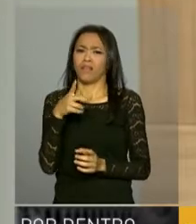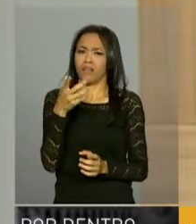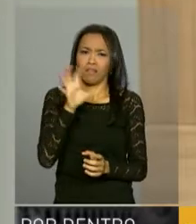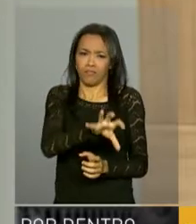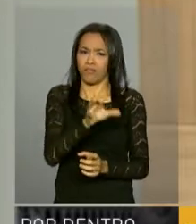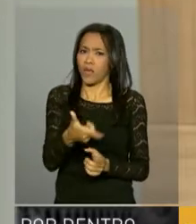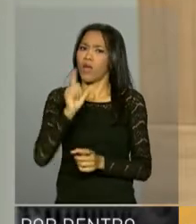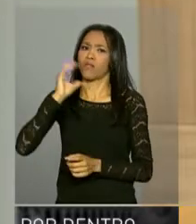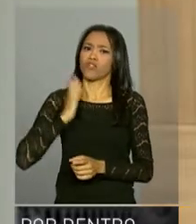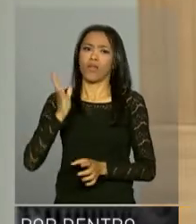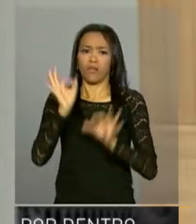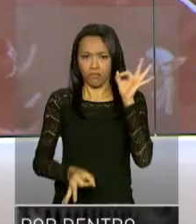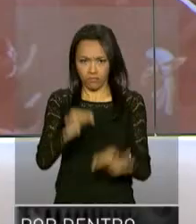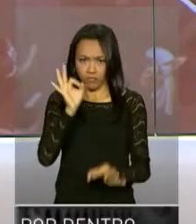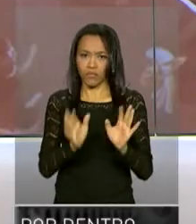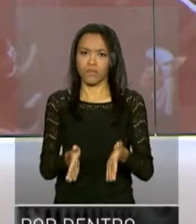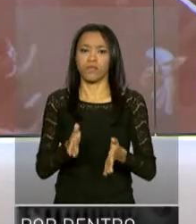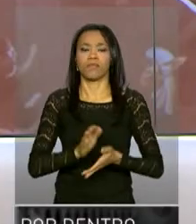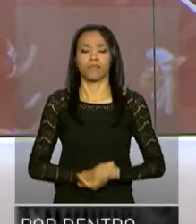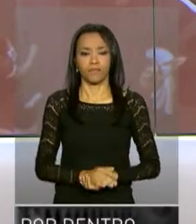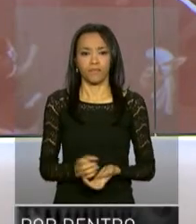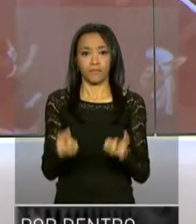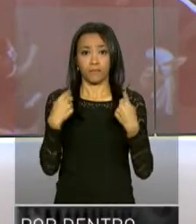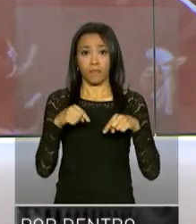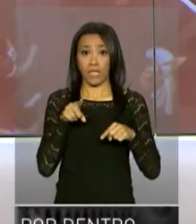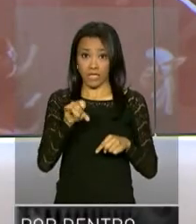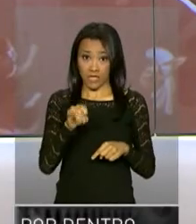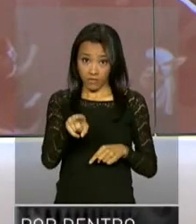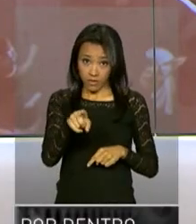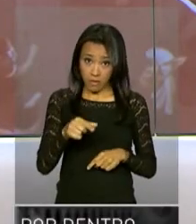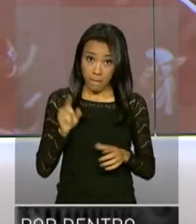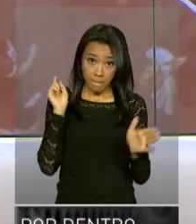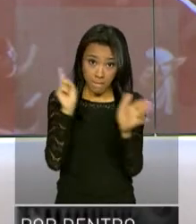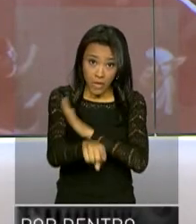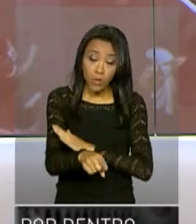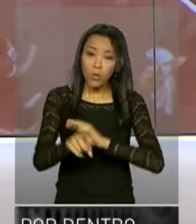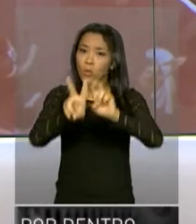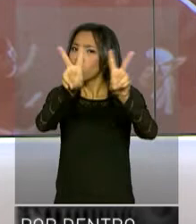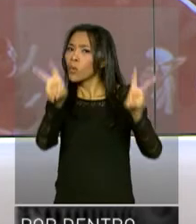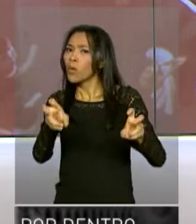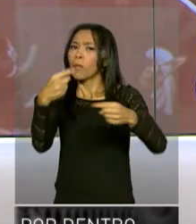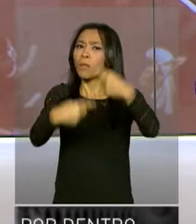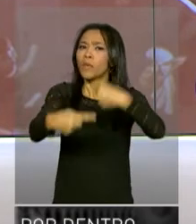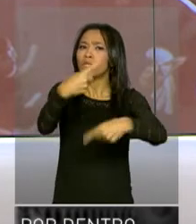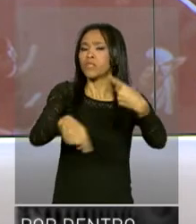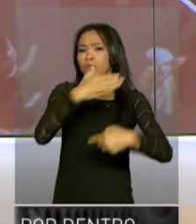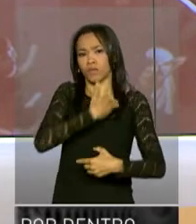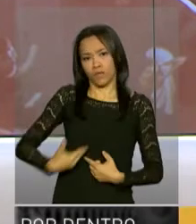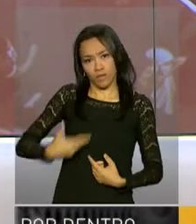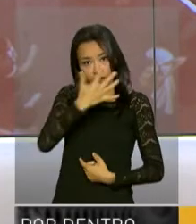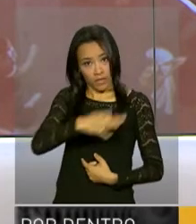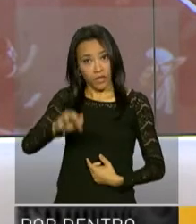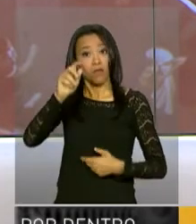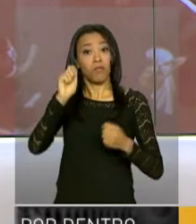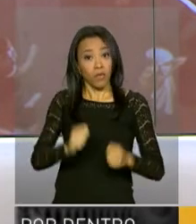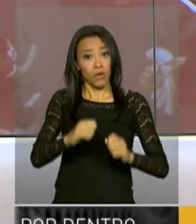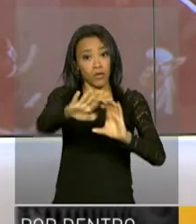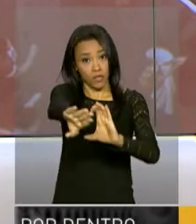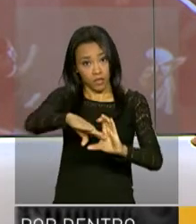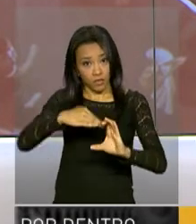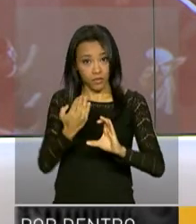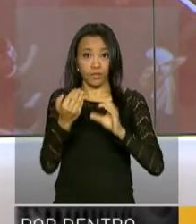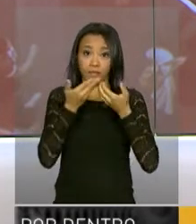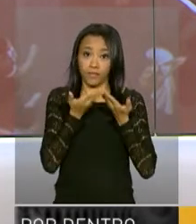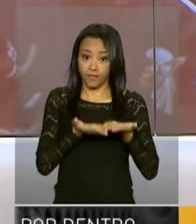judicial antes a respeito dela. Se você tem alguma pergunta sobre as políticas públicas do Governo Federal, escreva para por